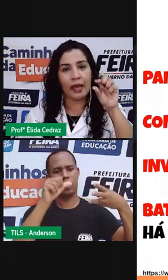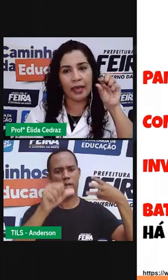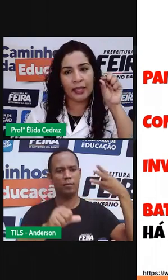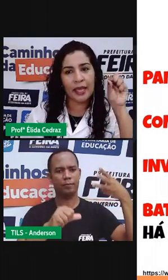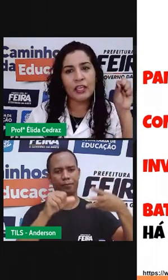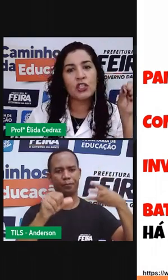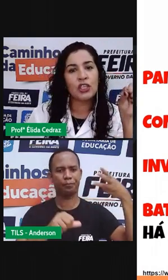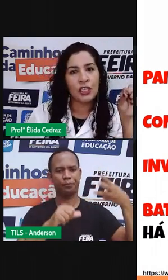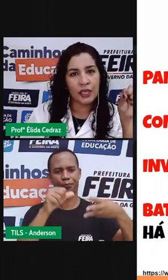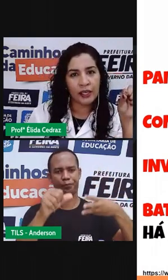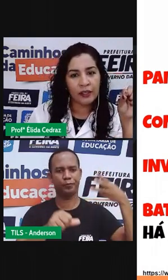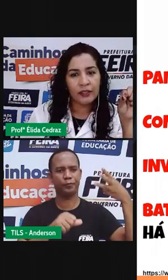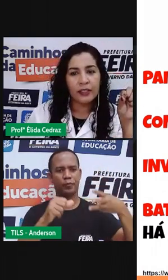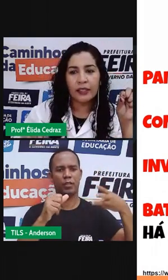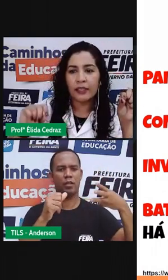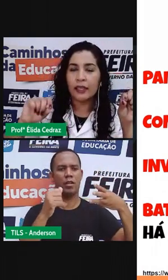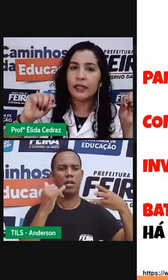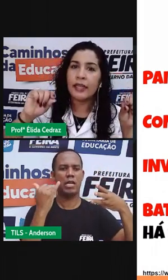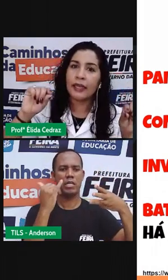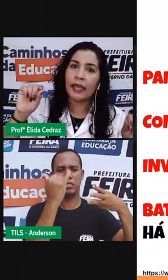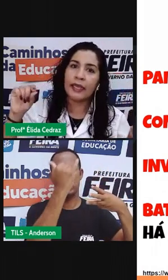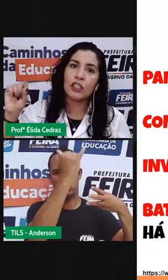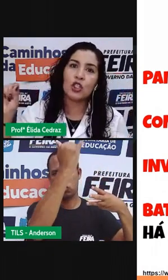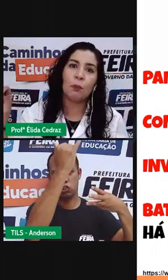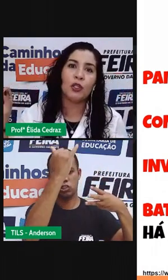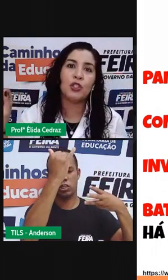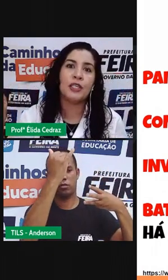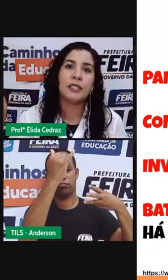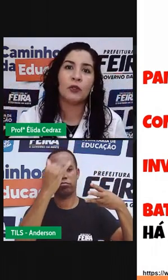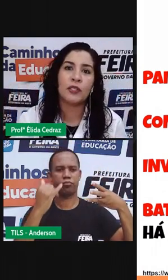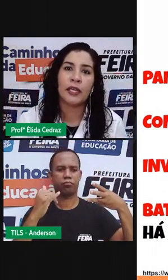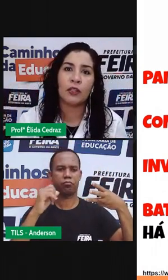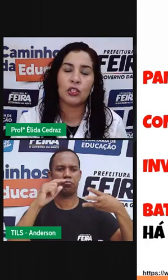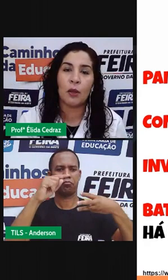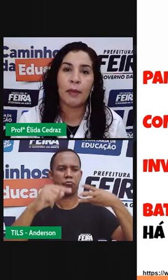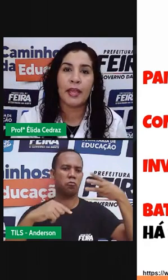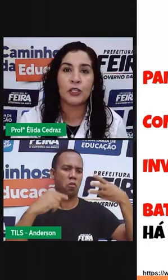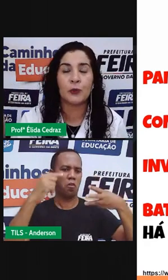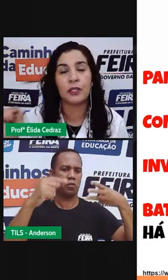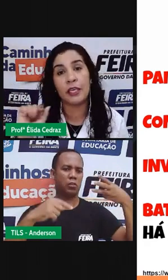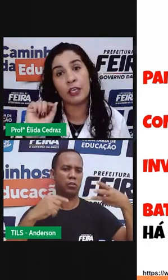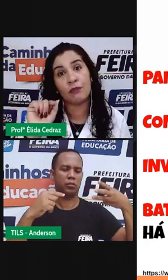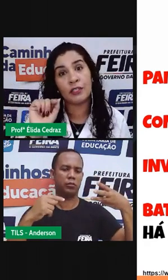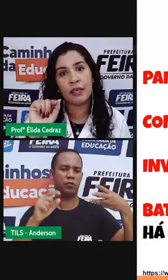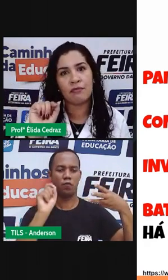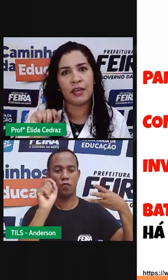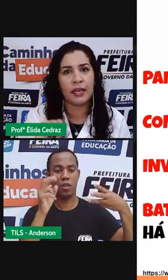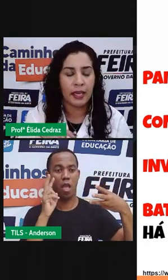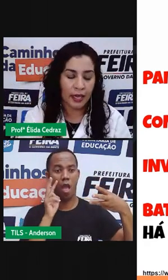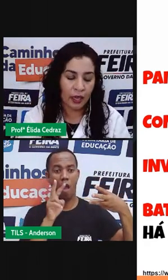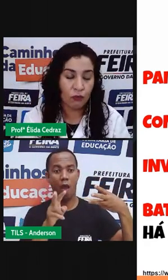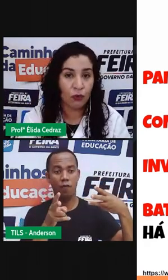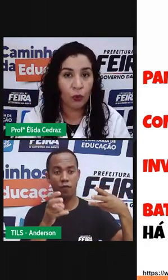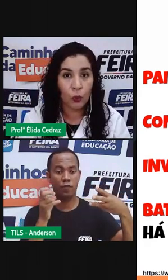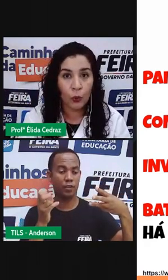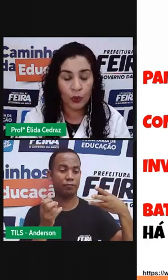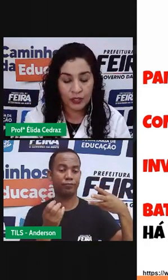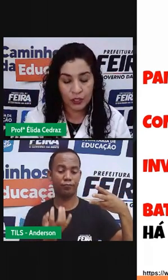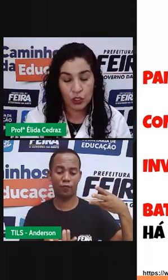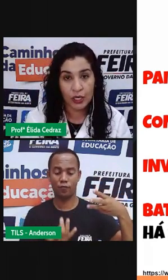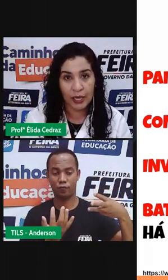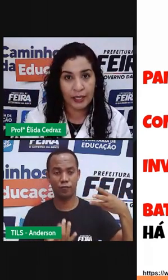a energia naquela que a gente pode utilizar nos elétrons domésticos, em que você vê em